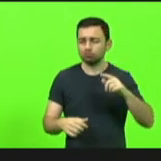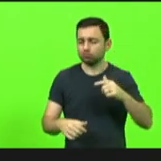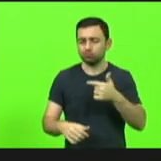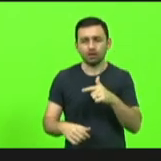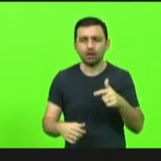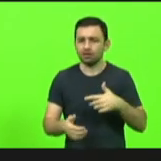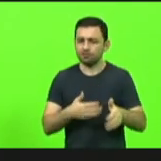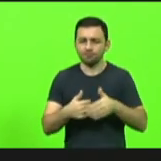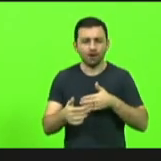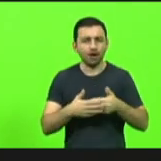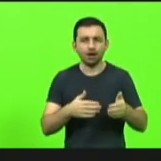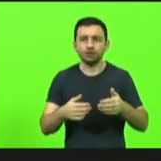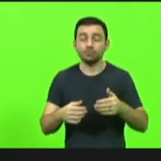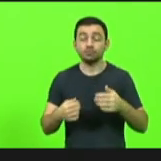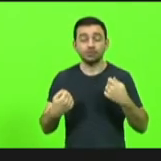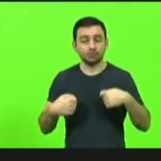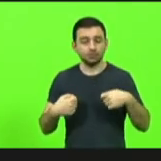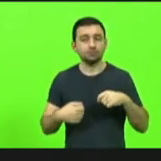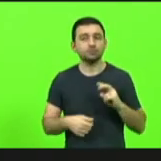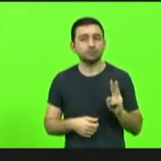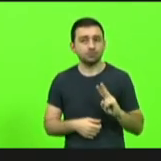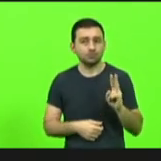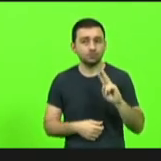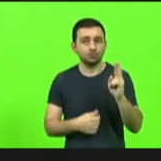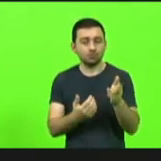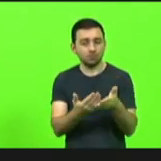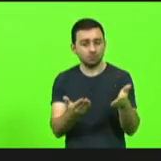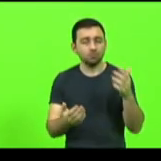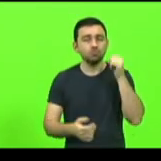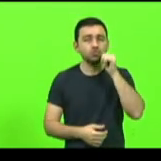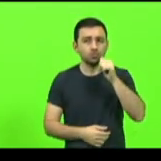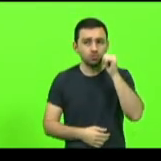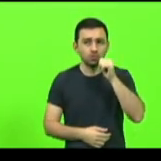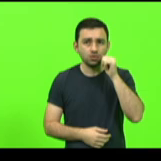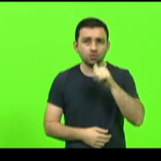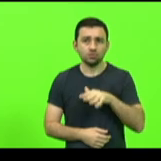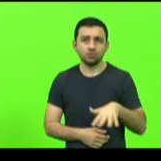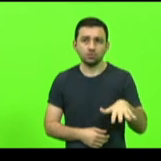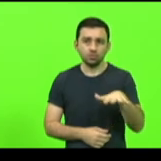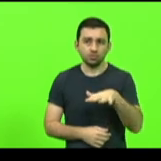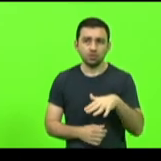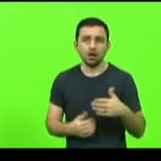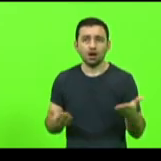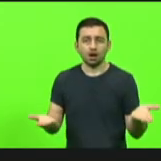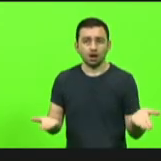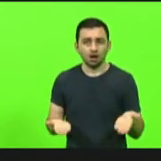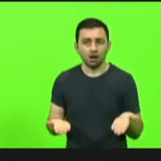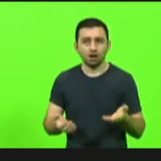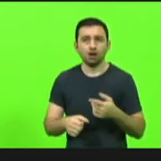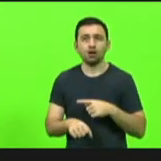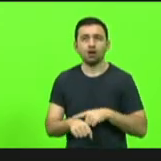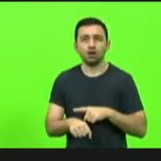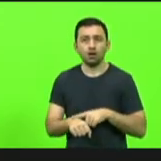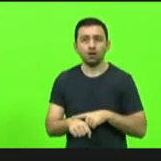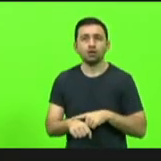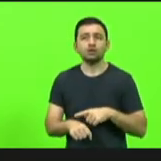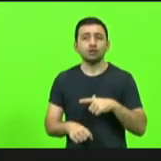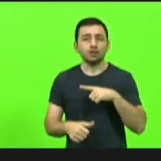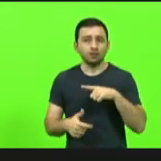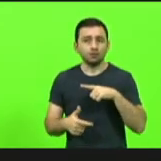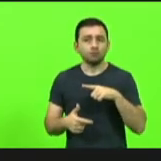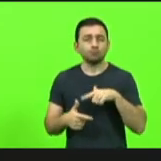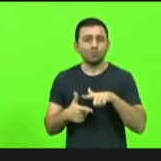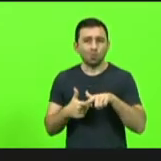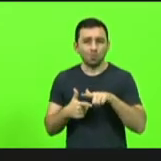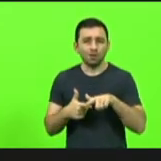valorização com essas mulheres que nesse momento que estão passando pela situação do